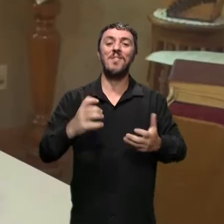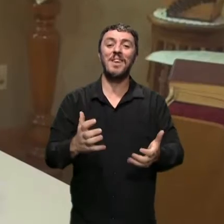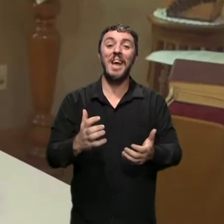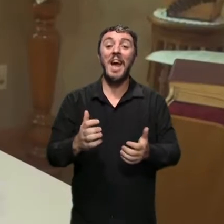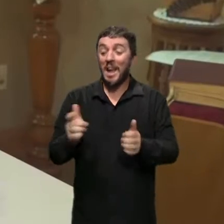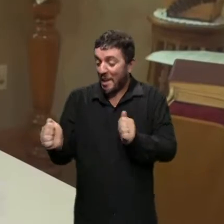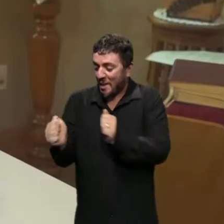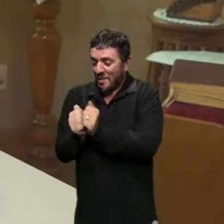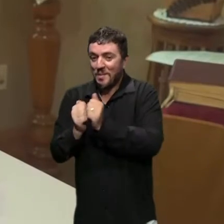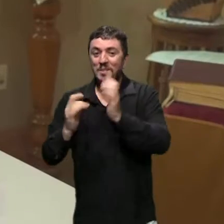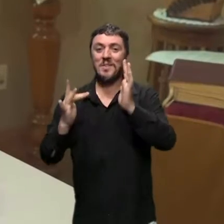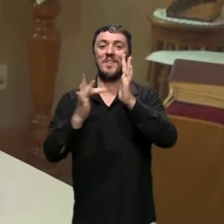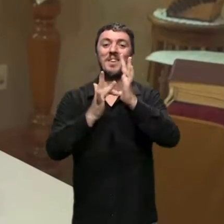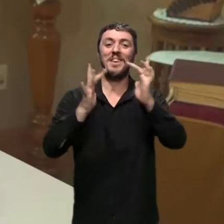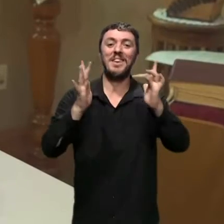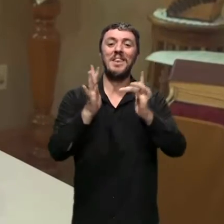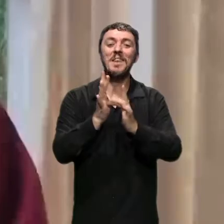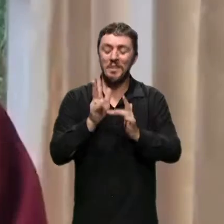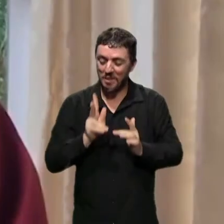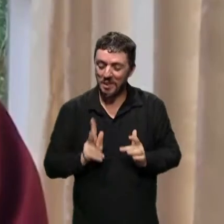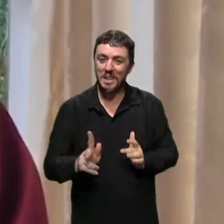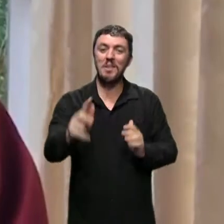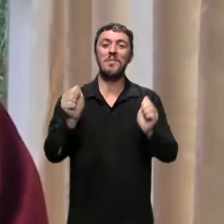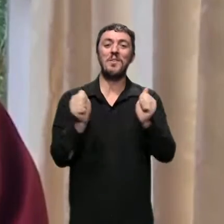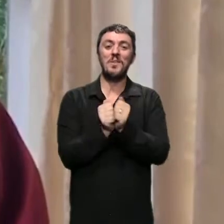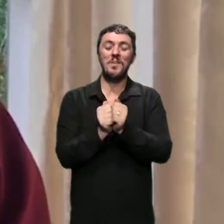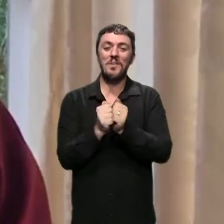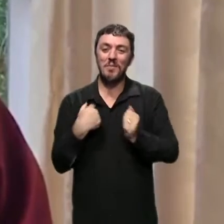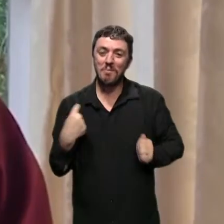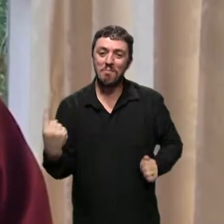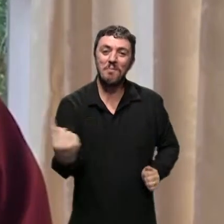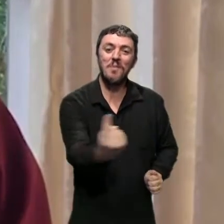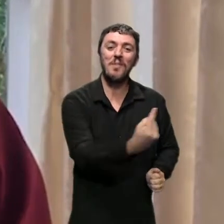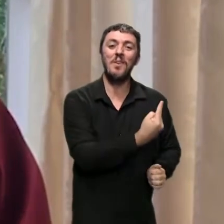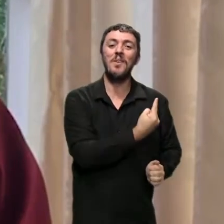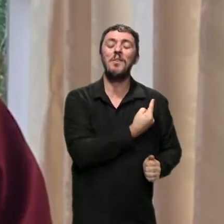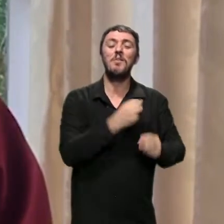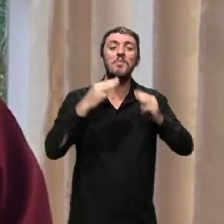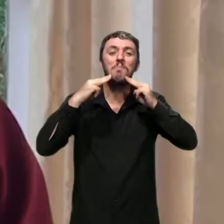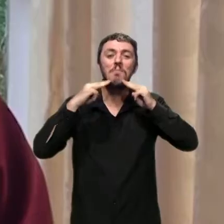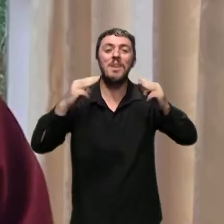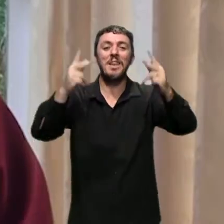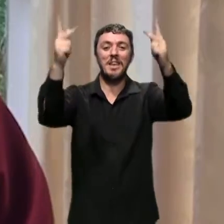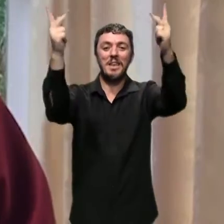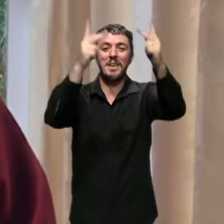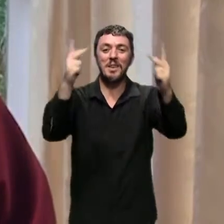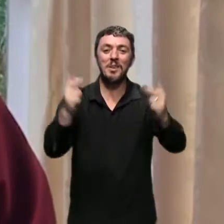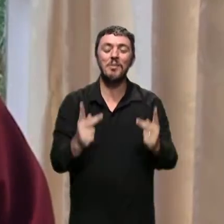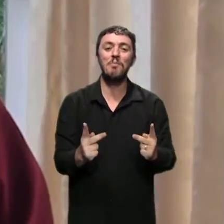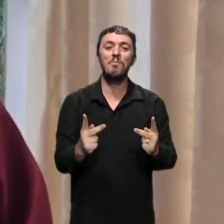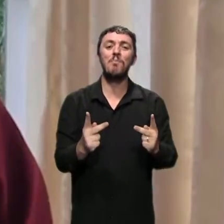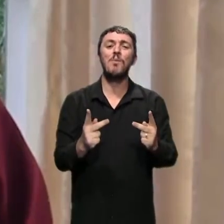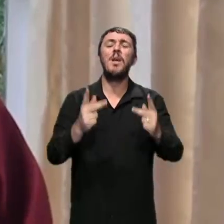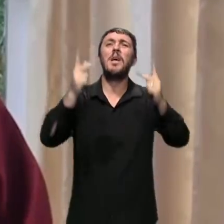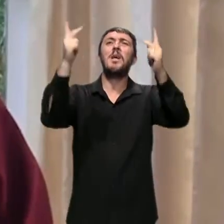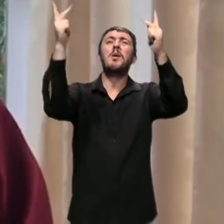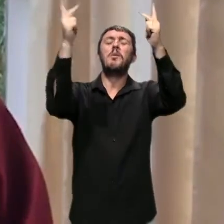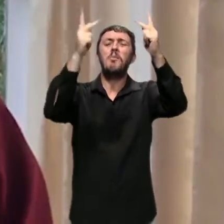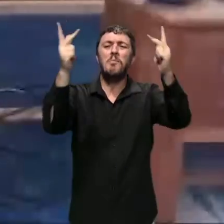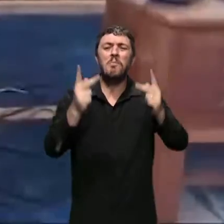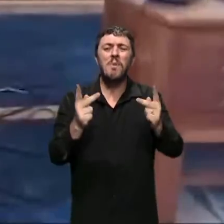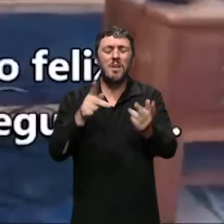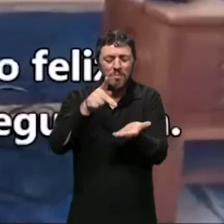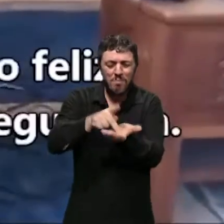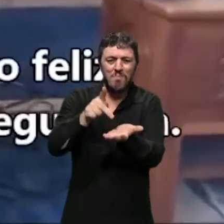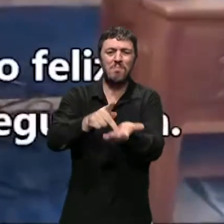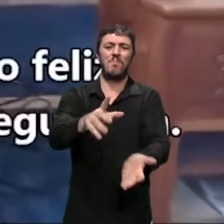permanece sempre conosco. Essa é a minha mensagem de paz. Vamos levar paz. Isso é o verdadeiro amor.